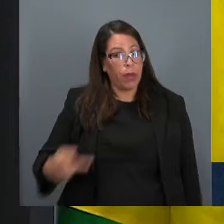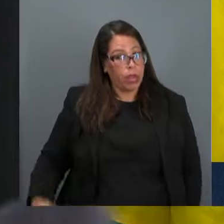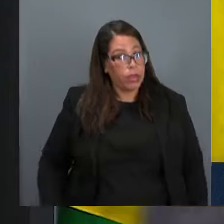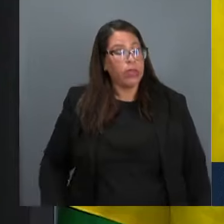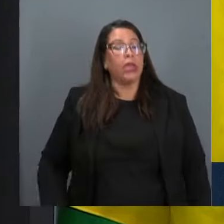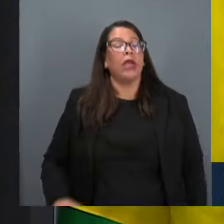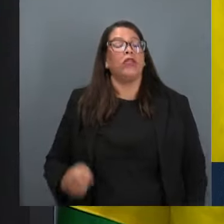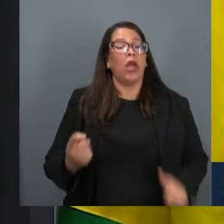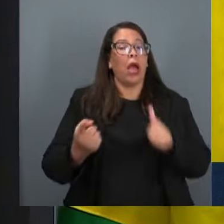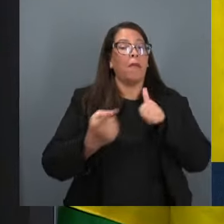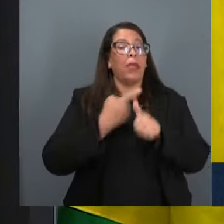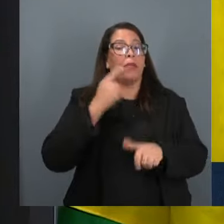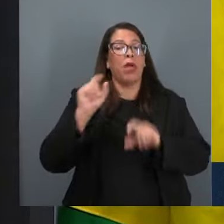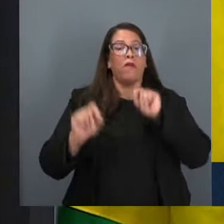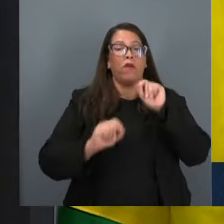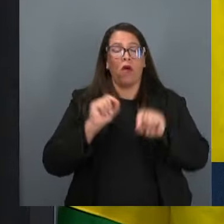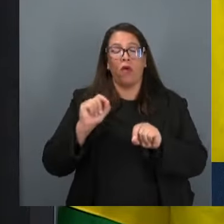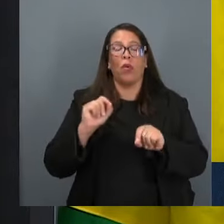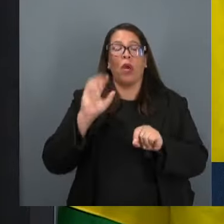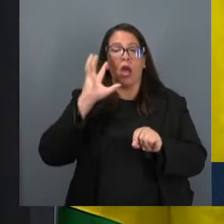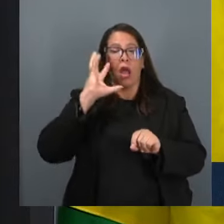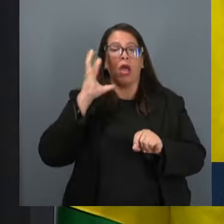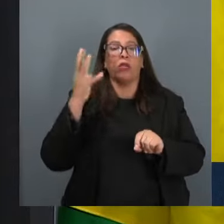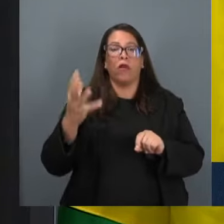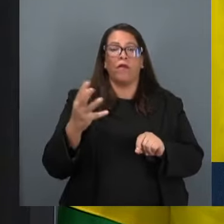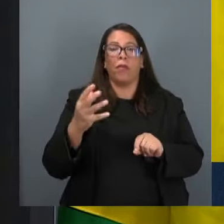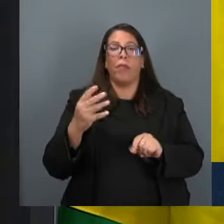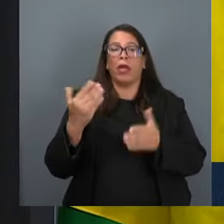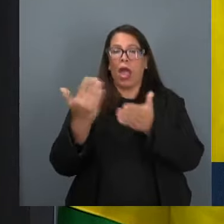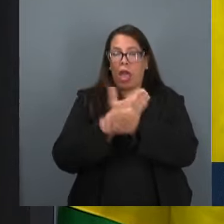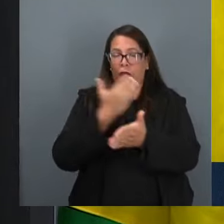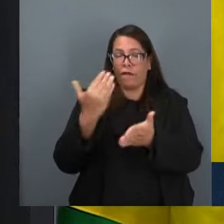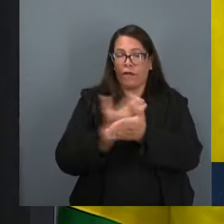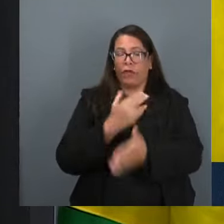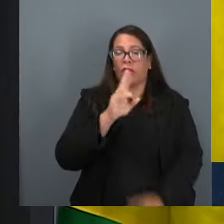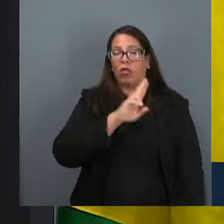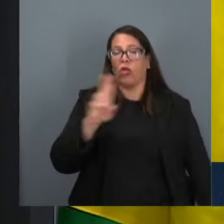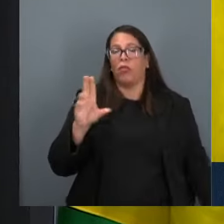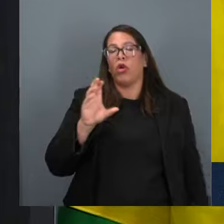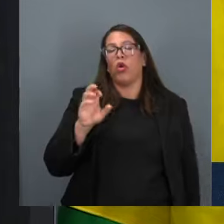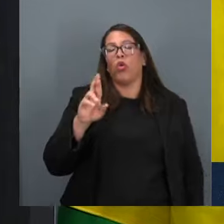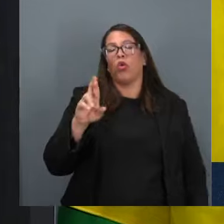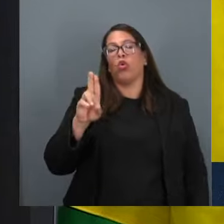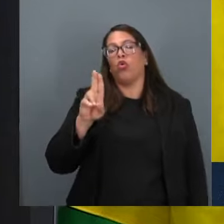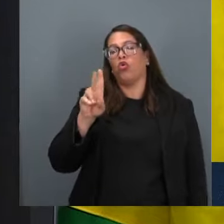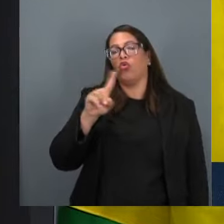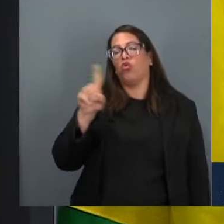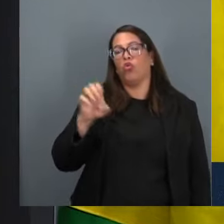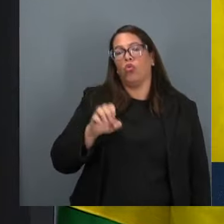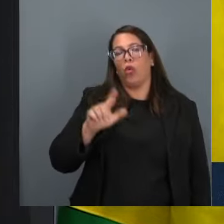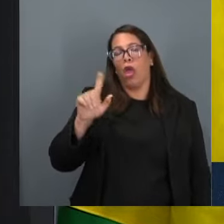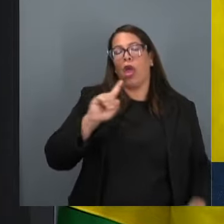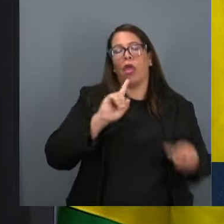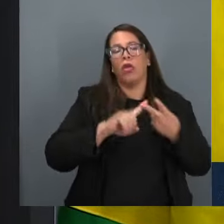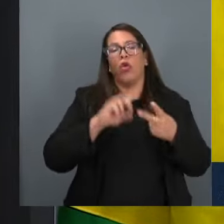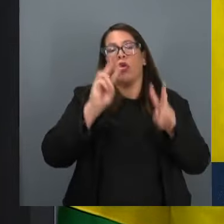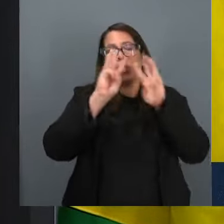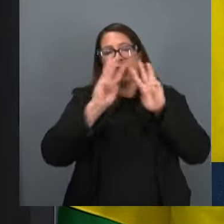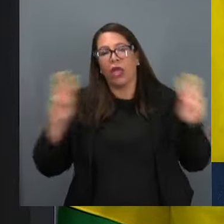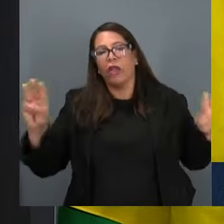medidas foi a decisão para que a revista Cruzoé e o site O Antagonista